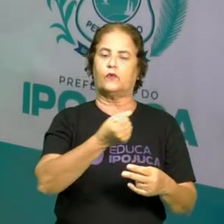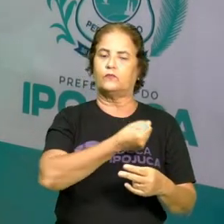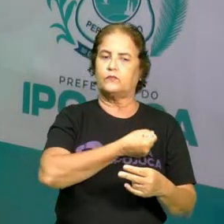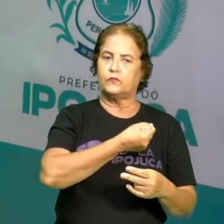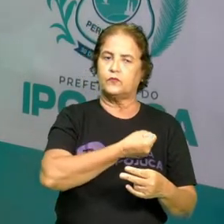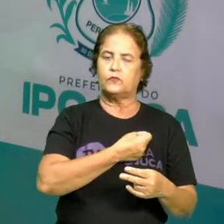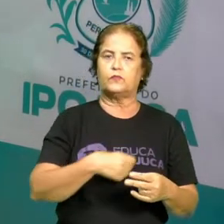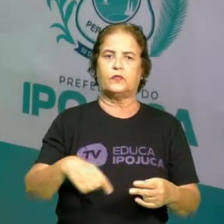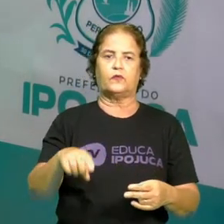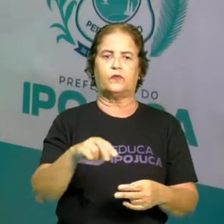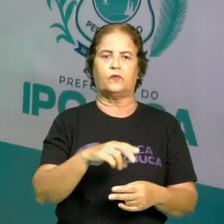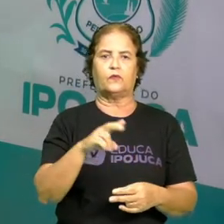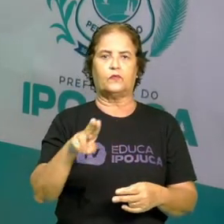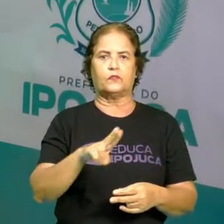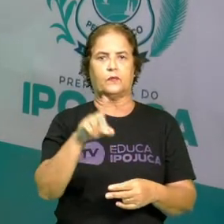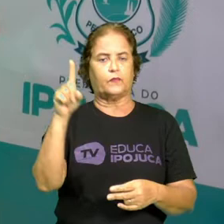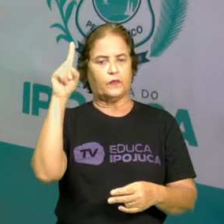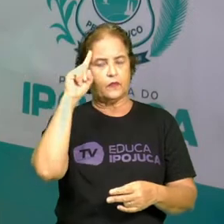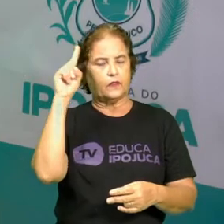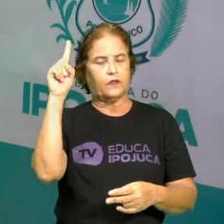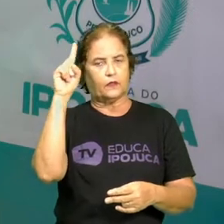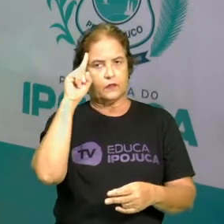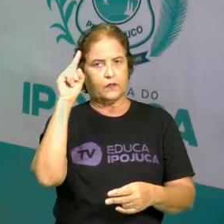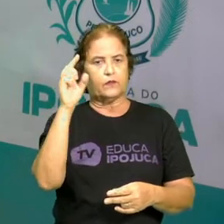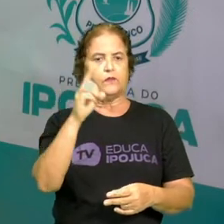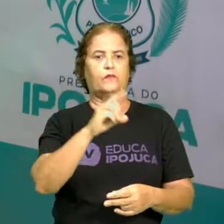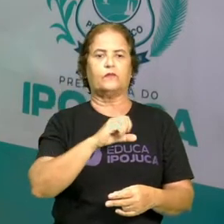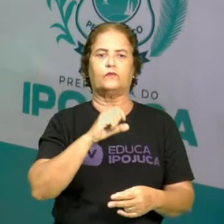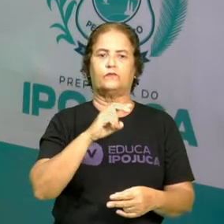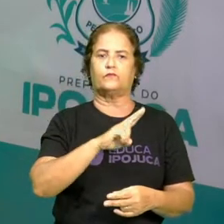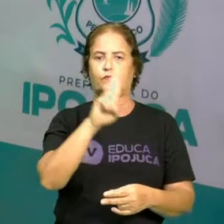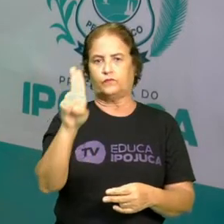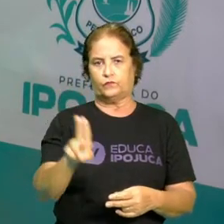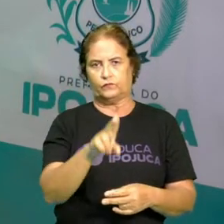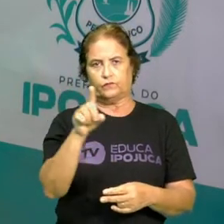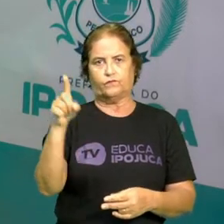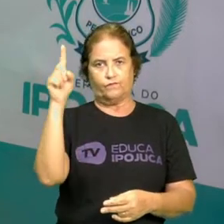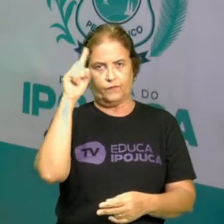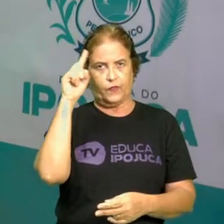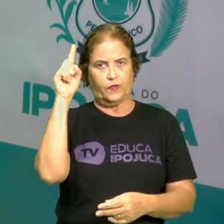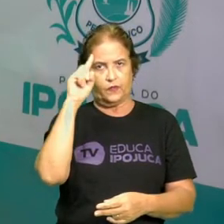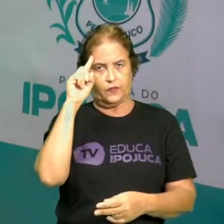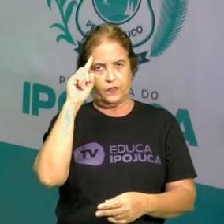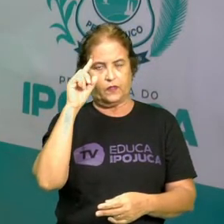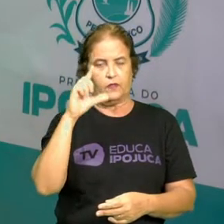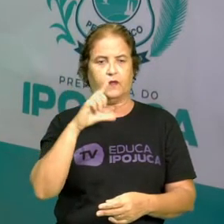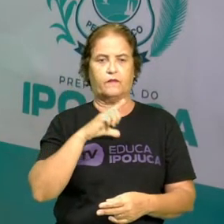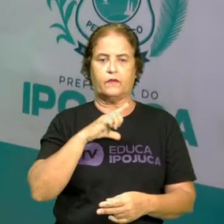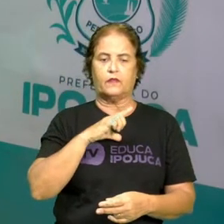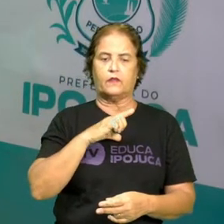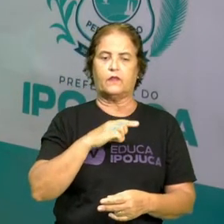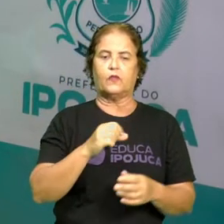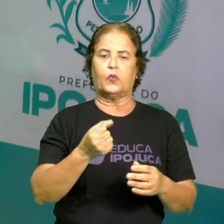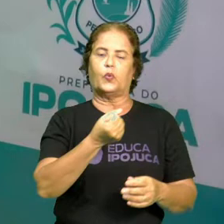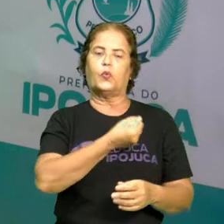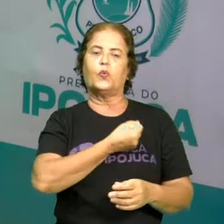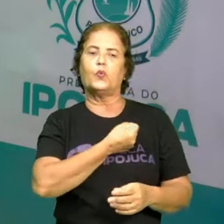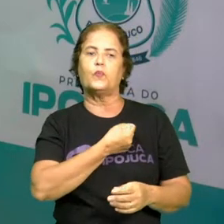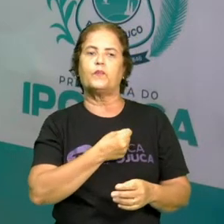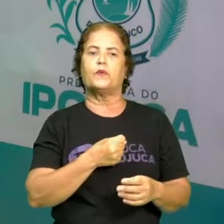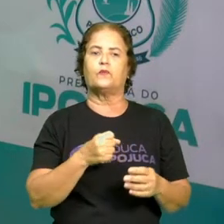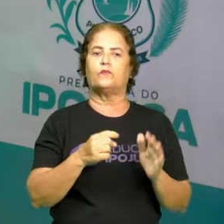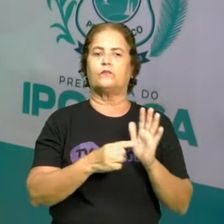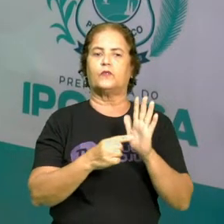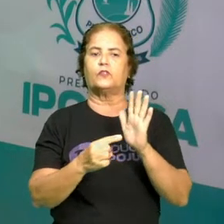diários, ou seja, nosso uso do dia a dia. gente vai ter números representados em contagem, em